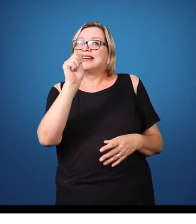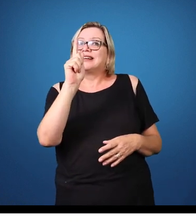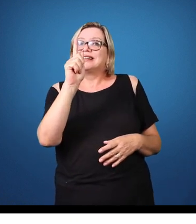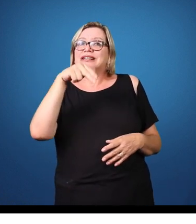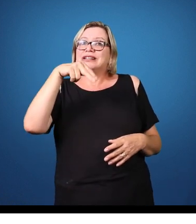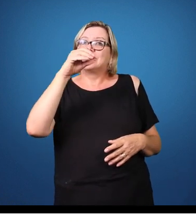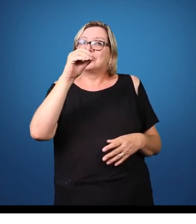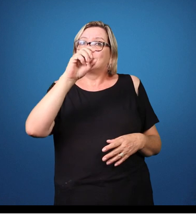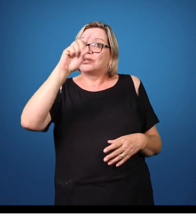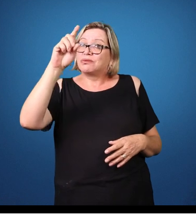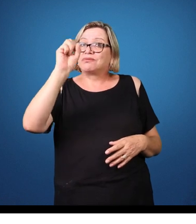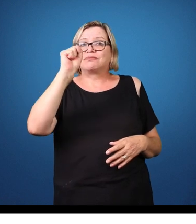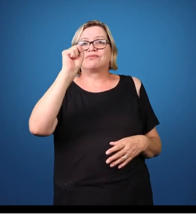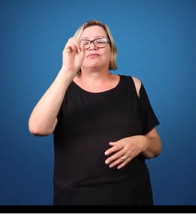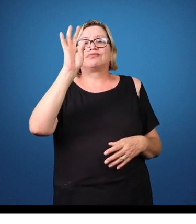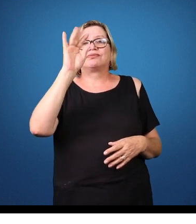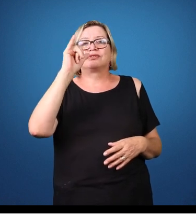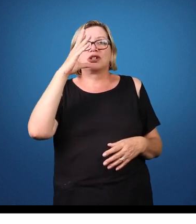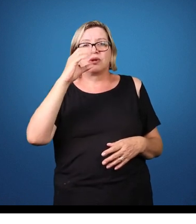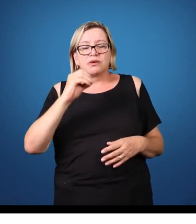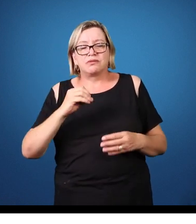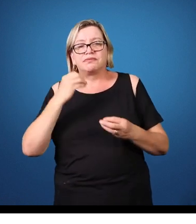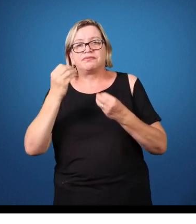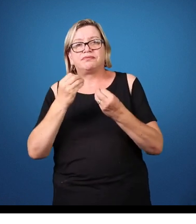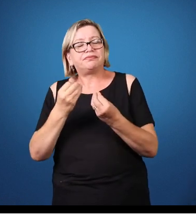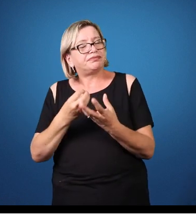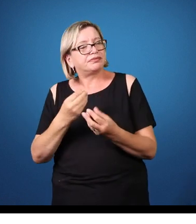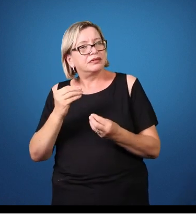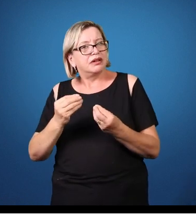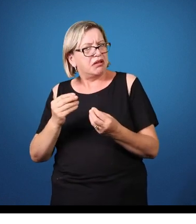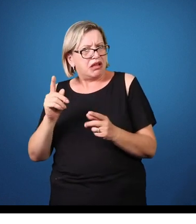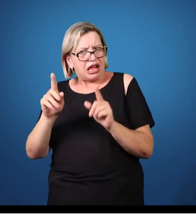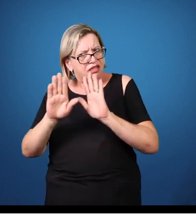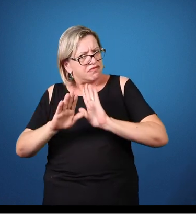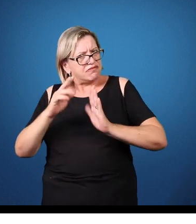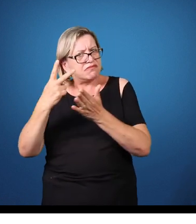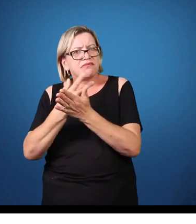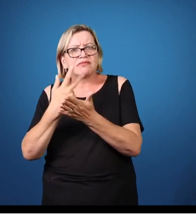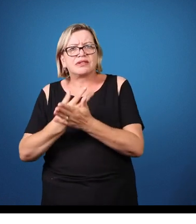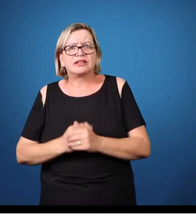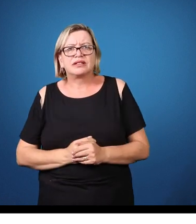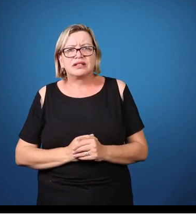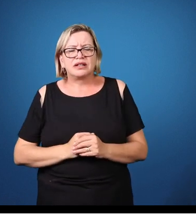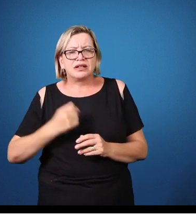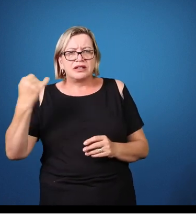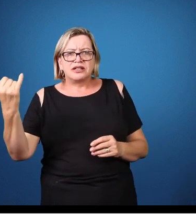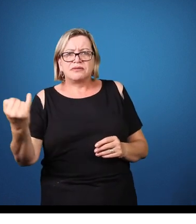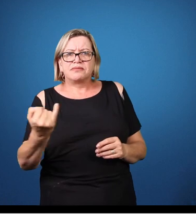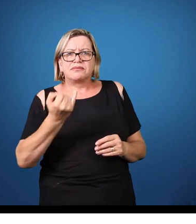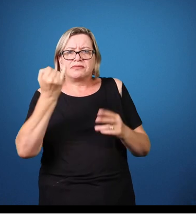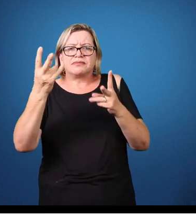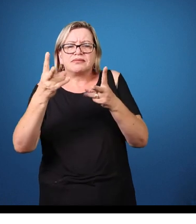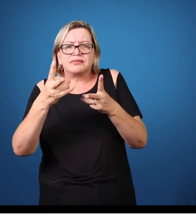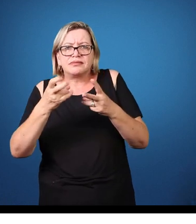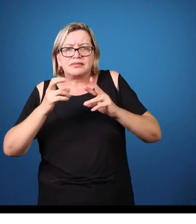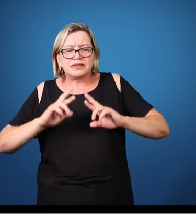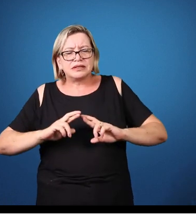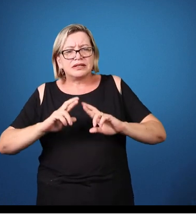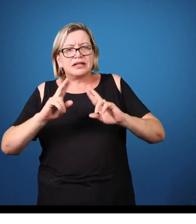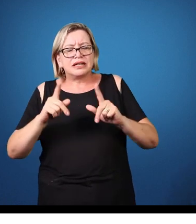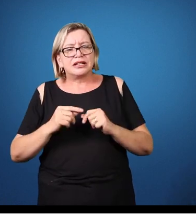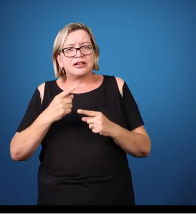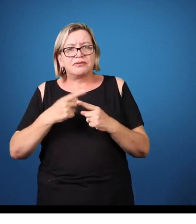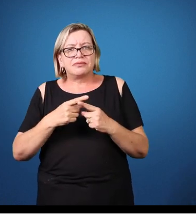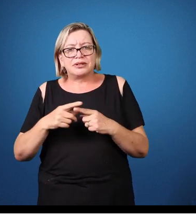Essa diferenciação acho que é bem importante, porque às vezes o próprio educador se sente cobrado de dar uma resposta,